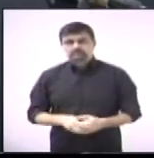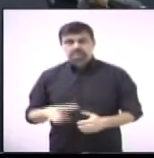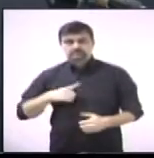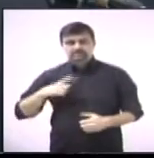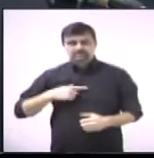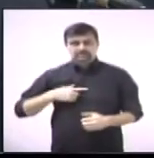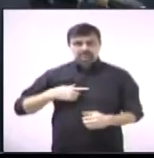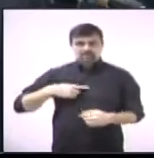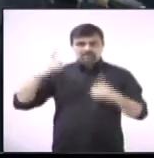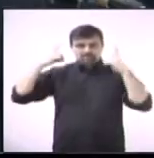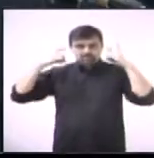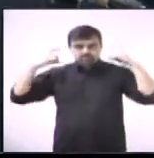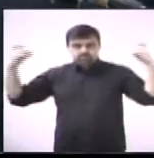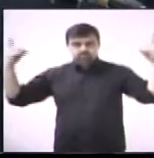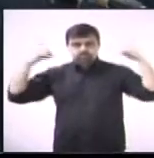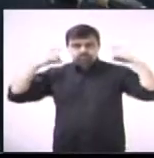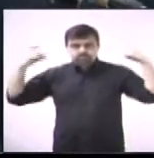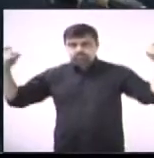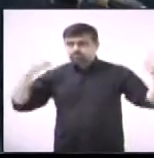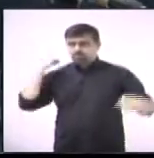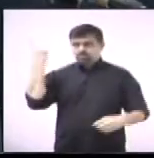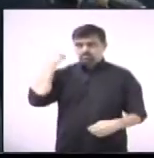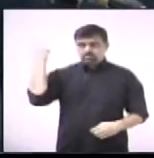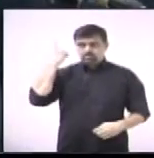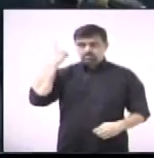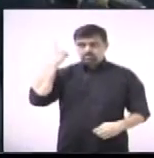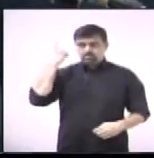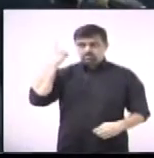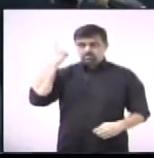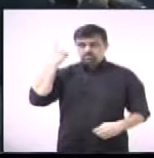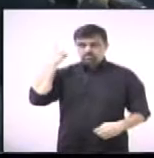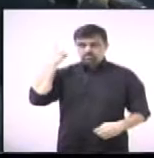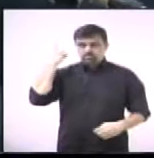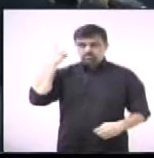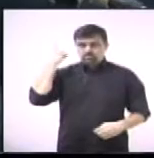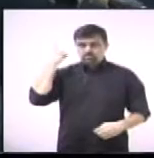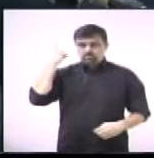sonoro na saída das ambulâncias da base do SAMU.